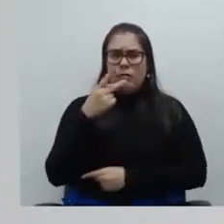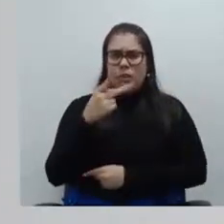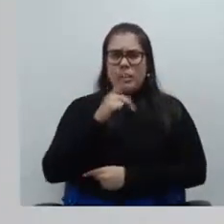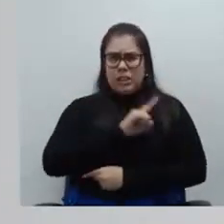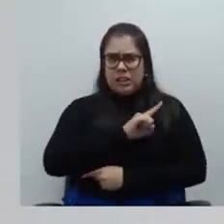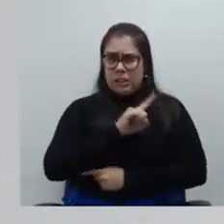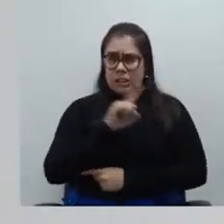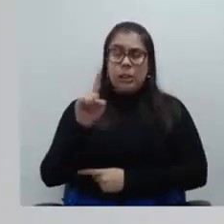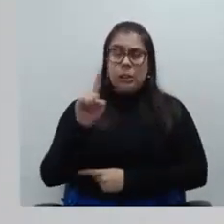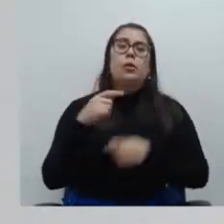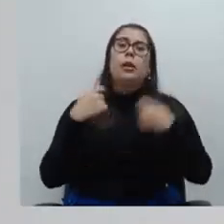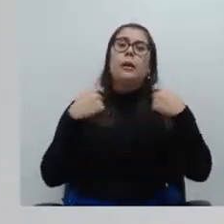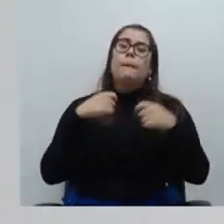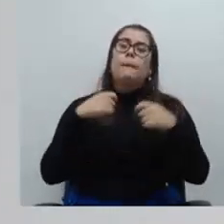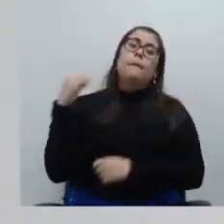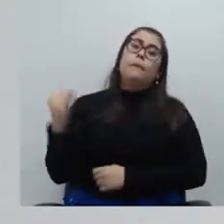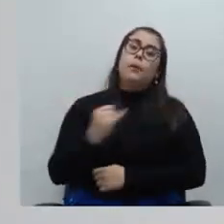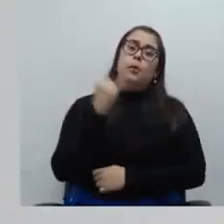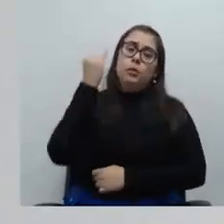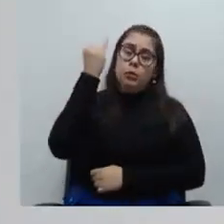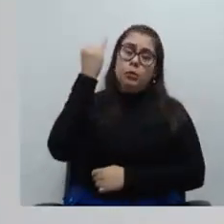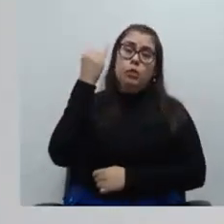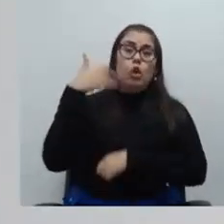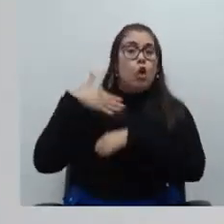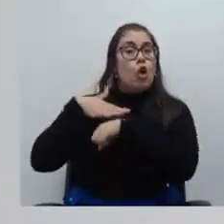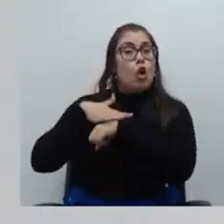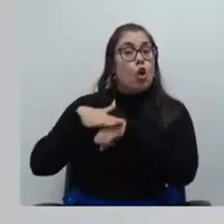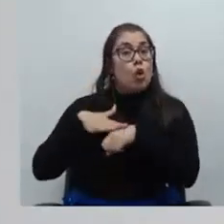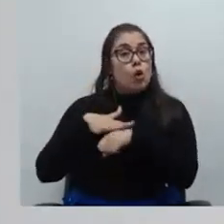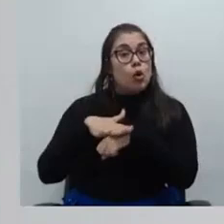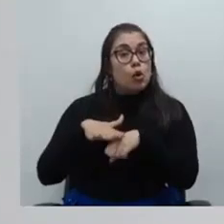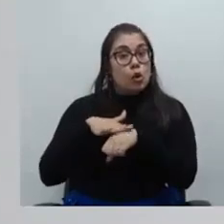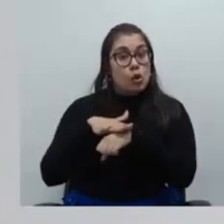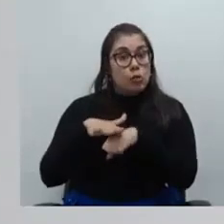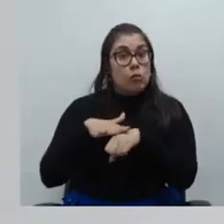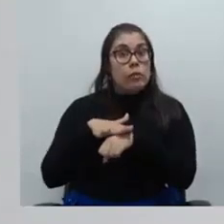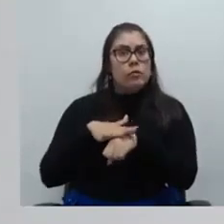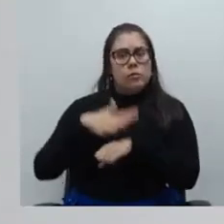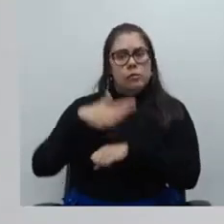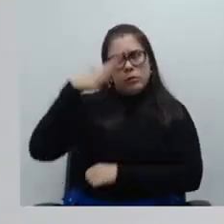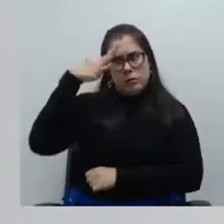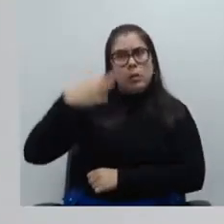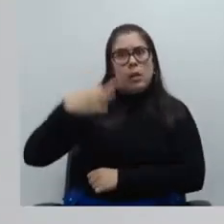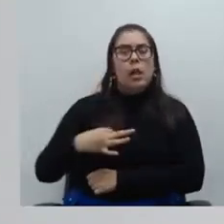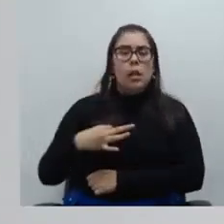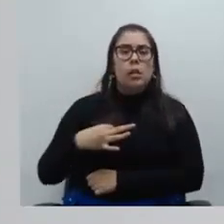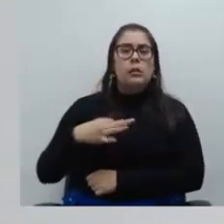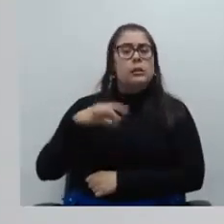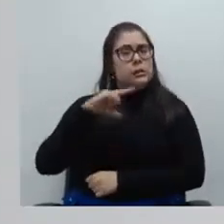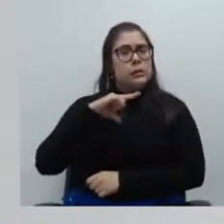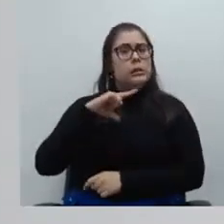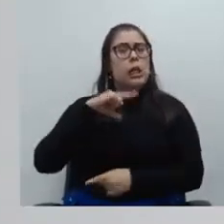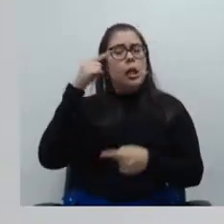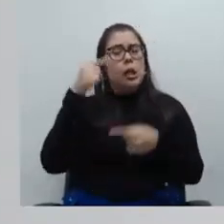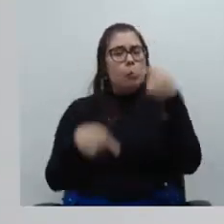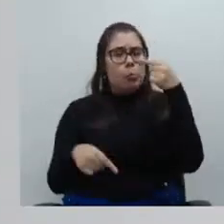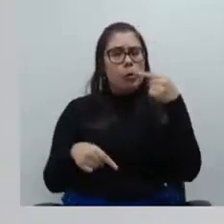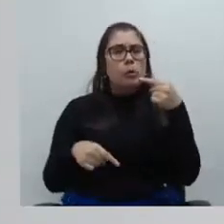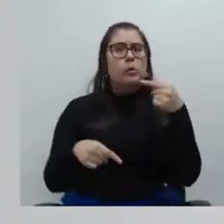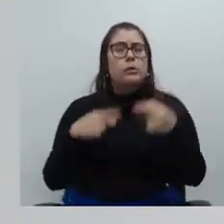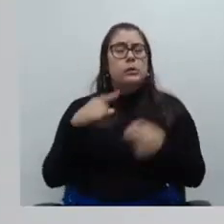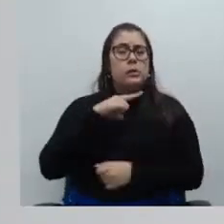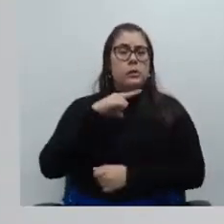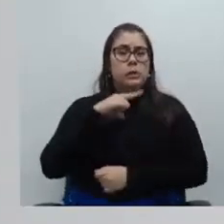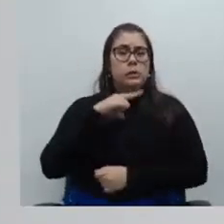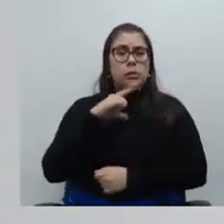defensores é importante que o conselheiro verifique se de fato existem essas proibições se existem atos